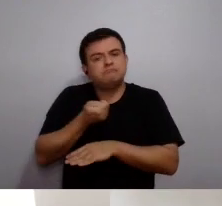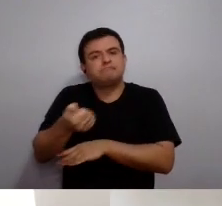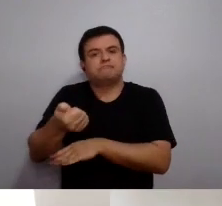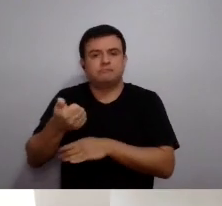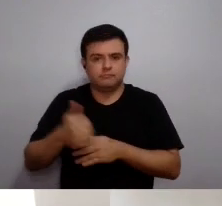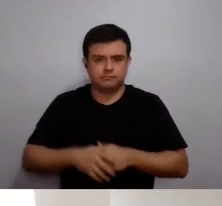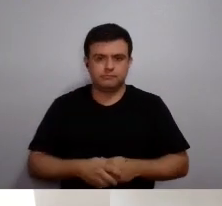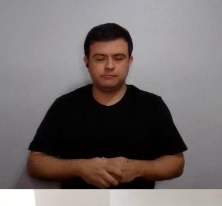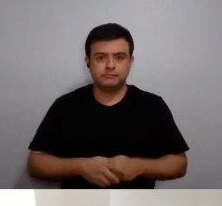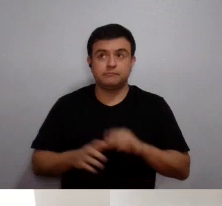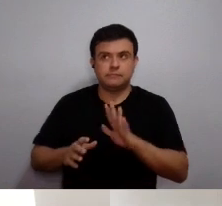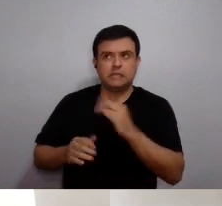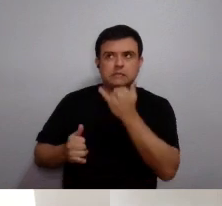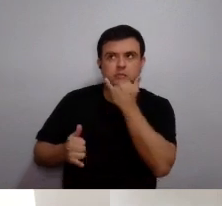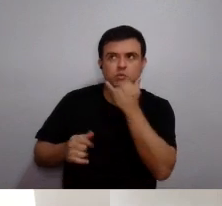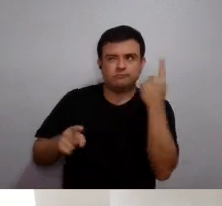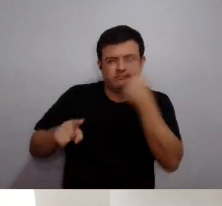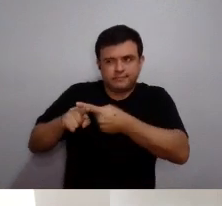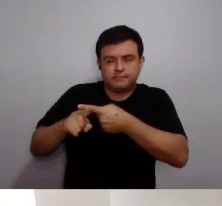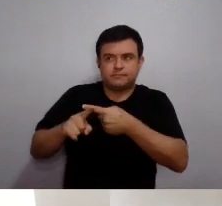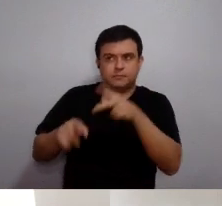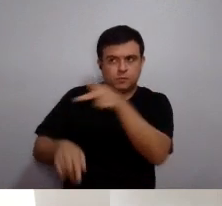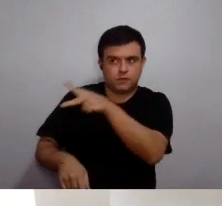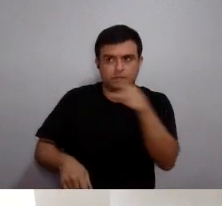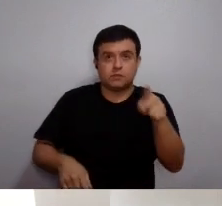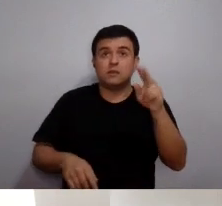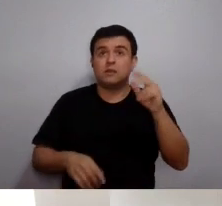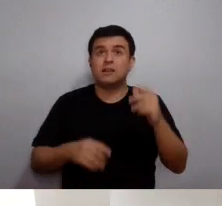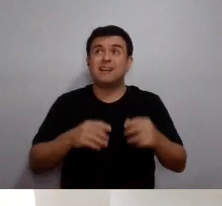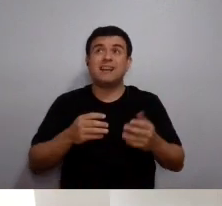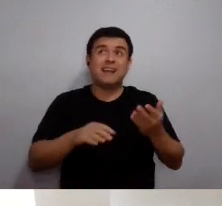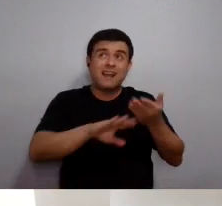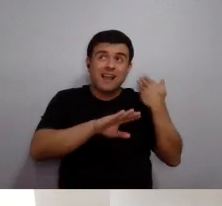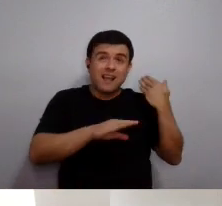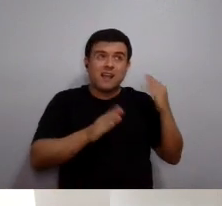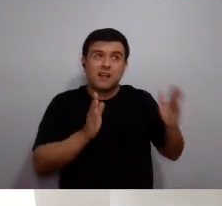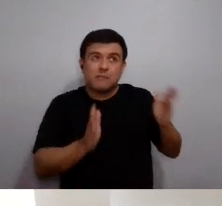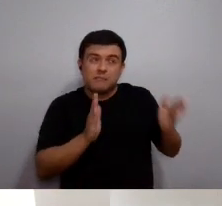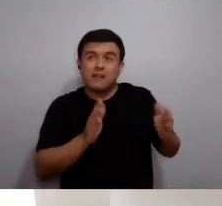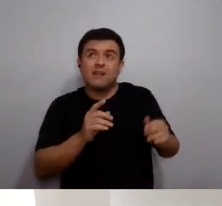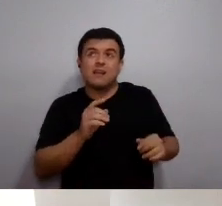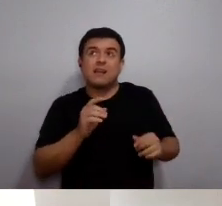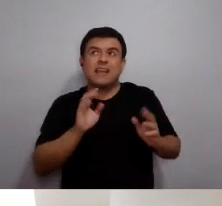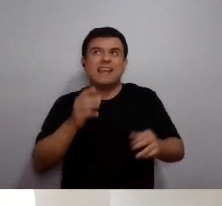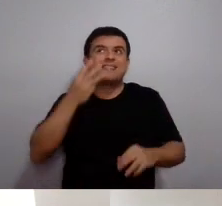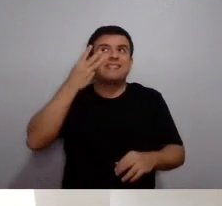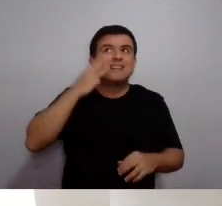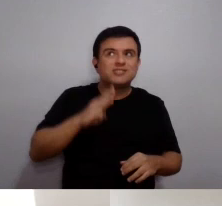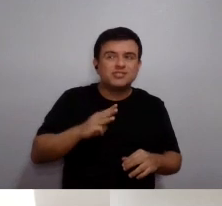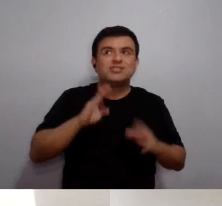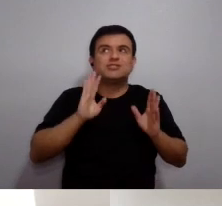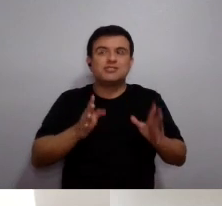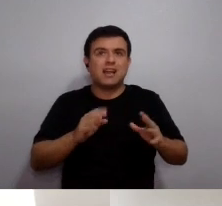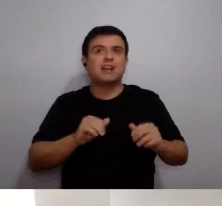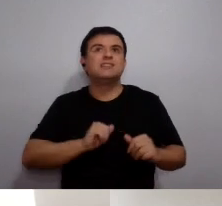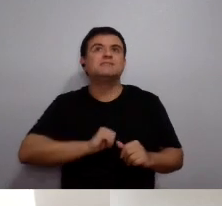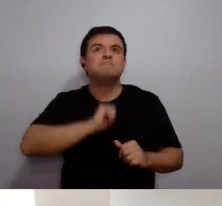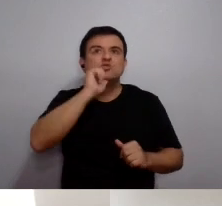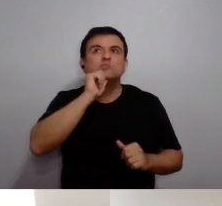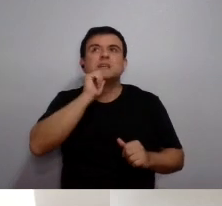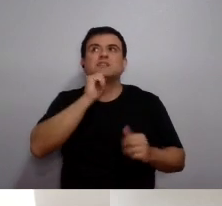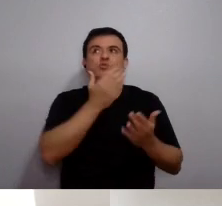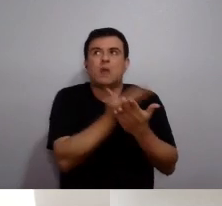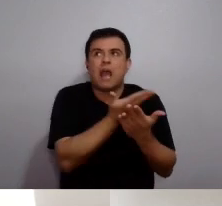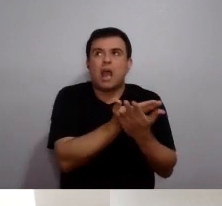época, decidiu dar esses cinco dias a mais. Só lembrando, desculpa, professor, nós estávamos ali já com, acho que, três dias de